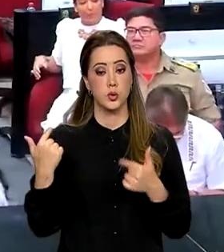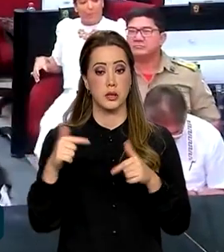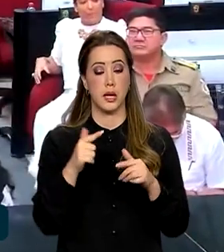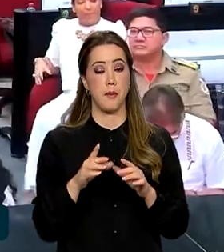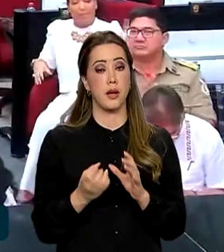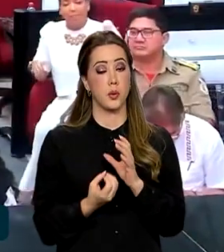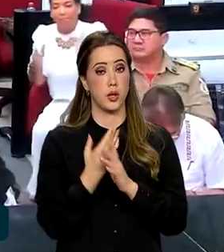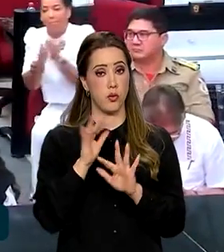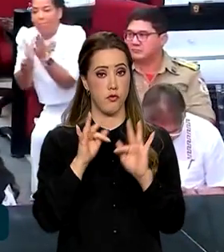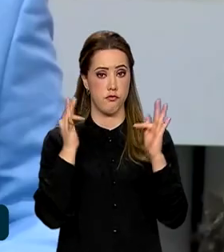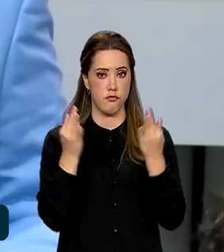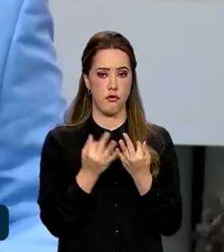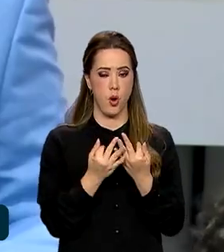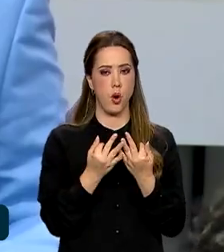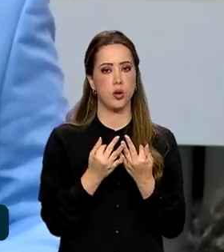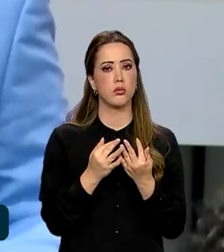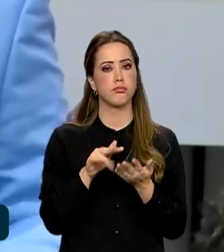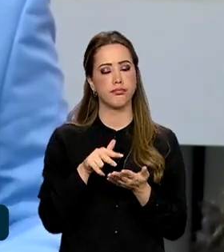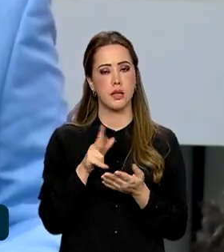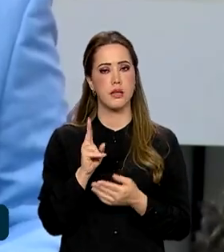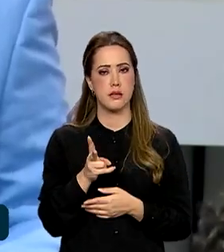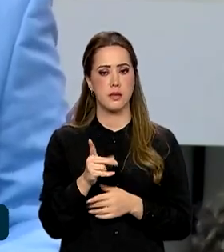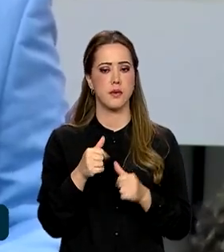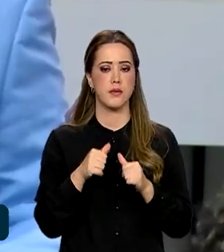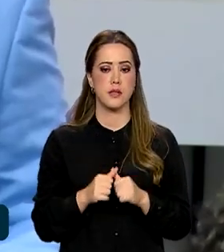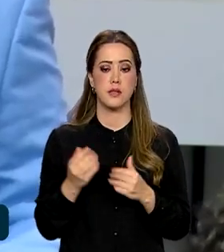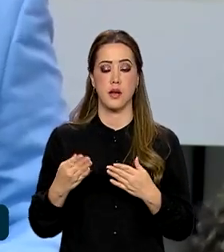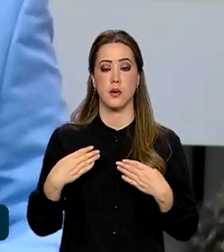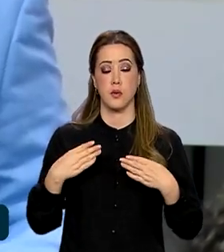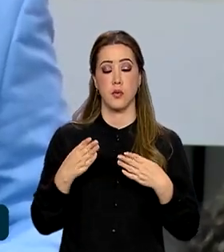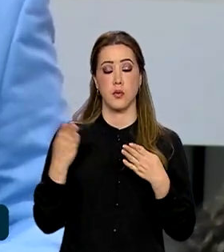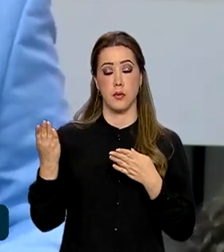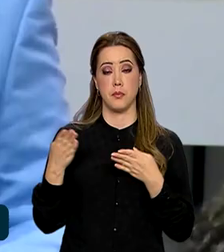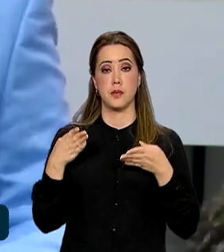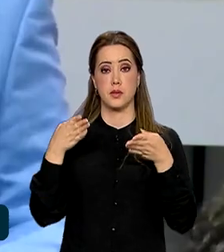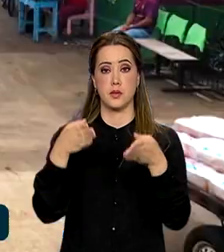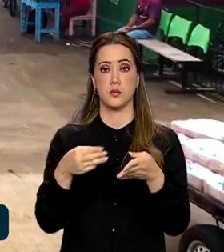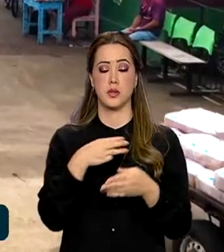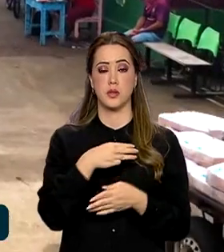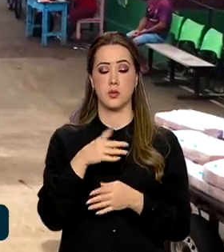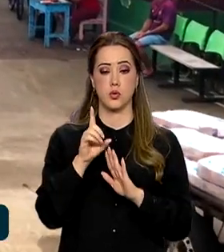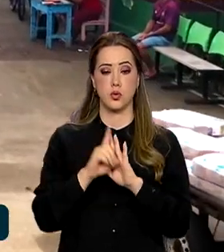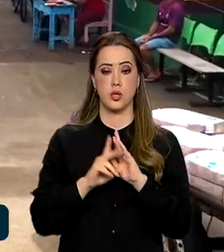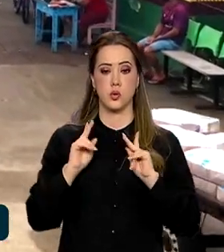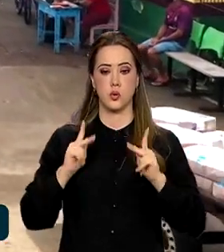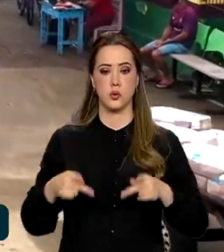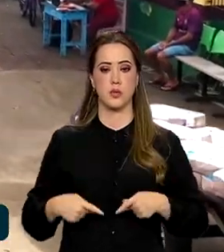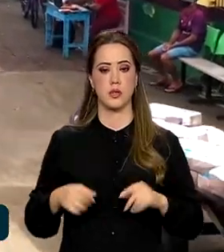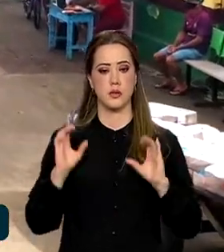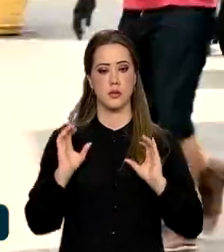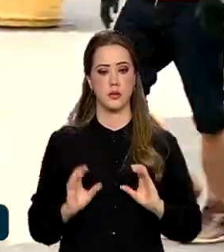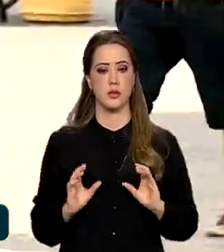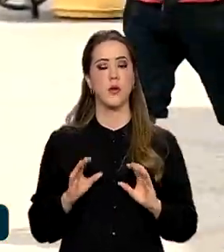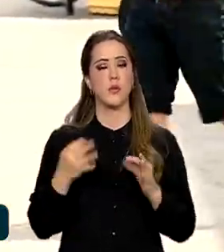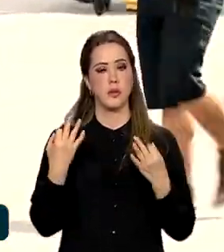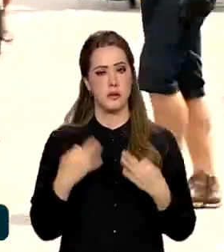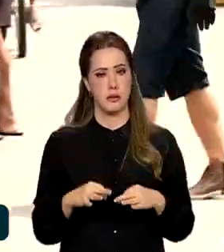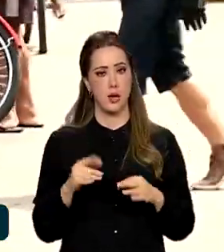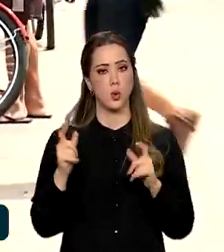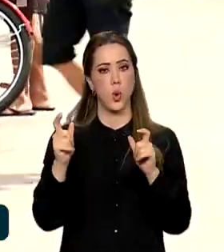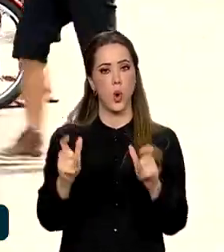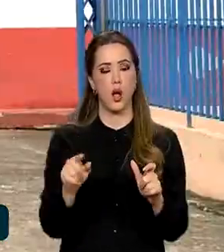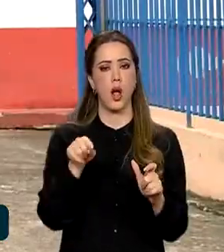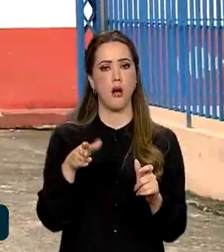um fórum permanente, com a participação do Ministério dos Direitos Humanos e Cidadania, para garantir que os moradores do arquipélago de Marajó